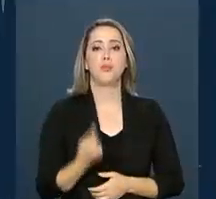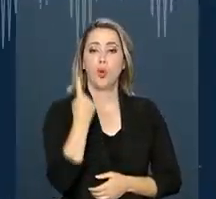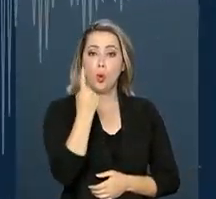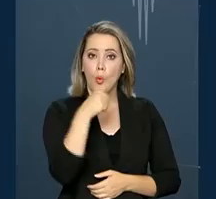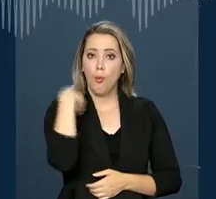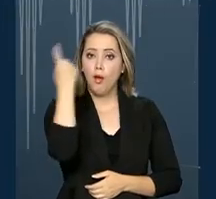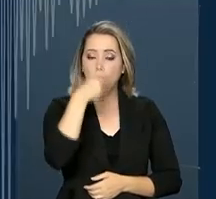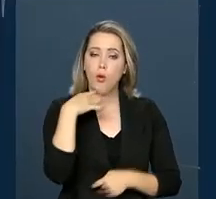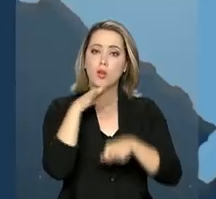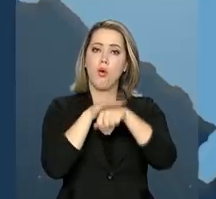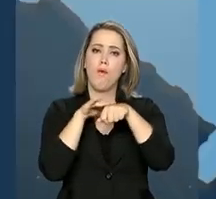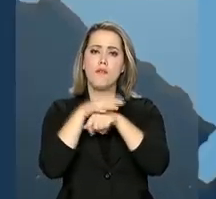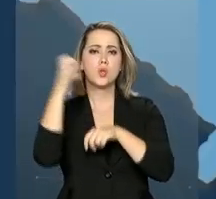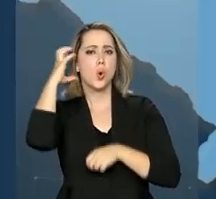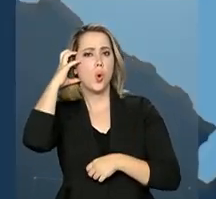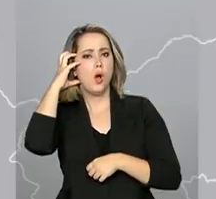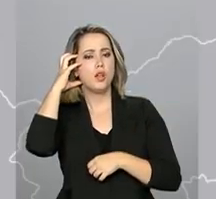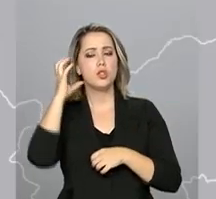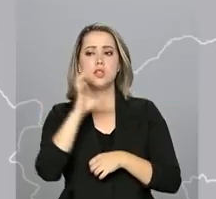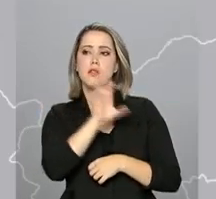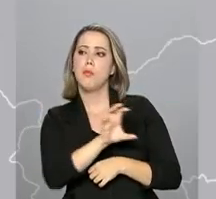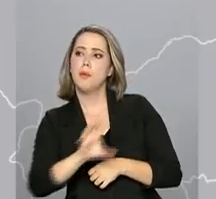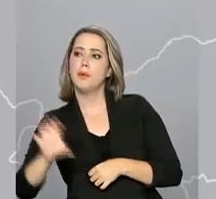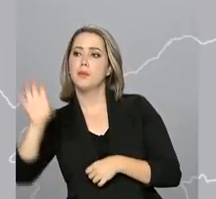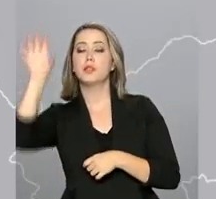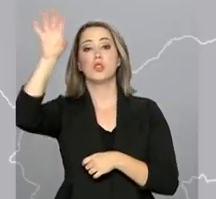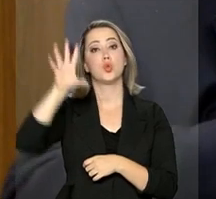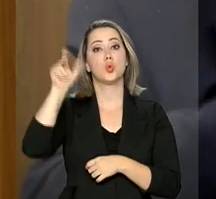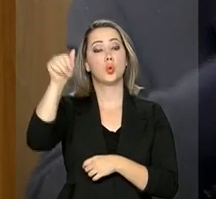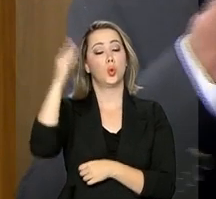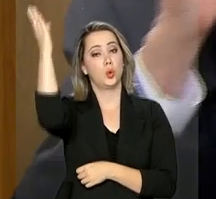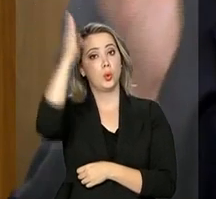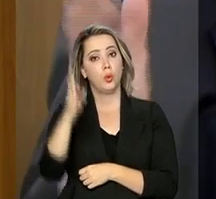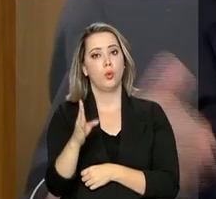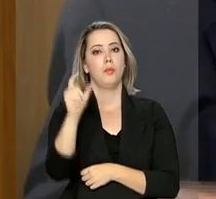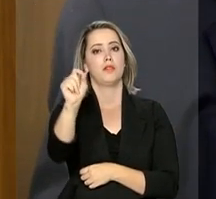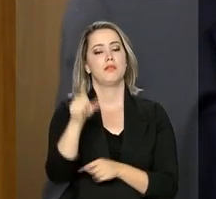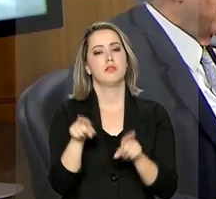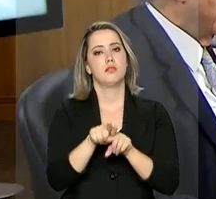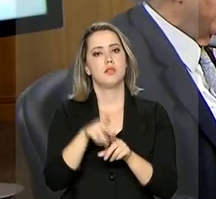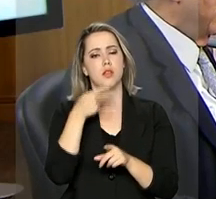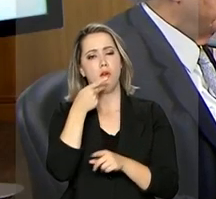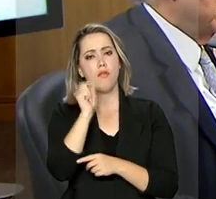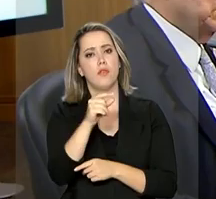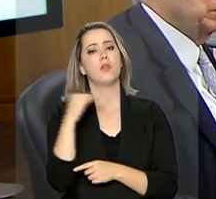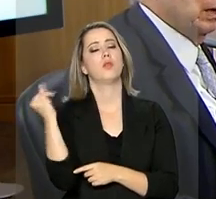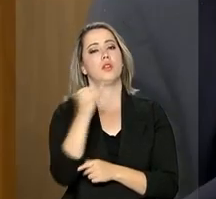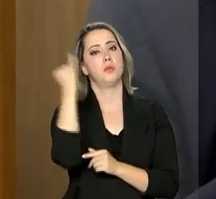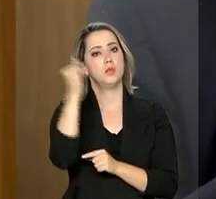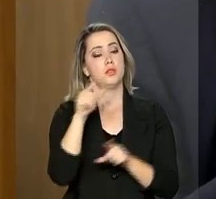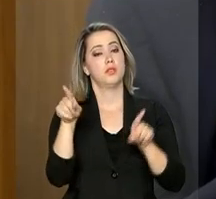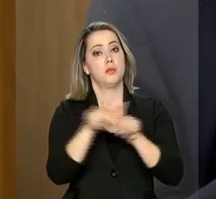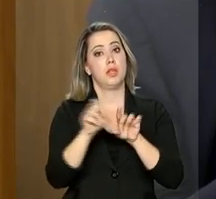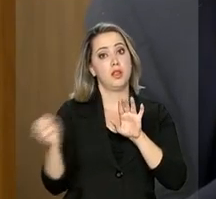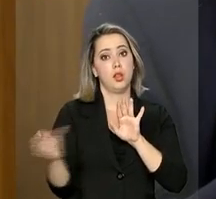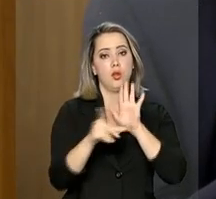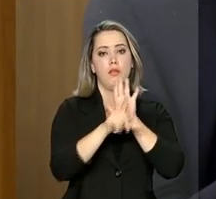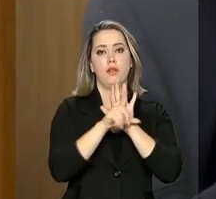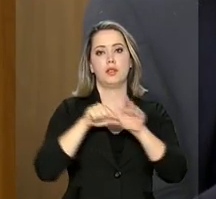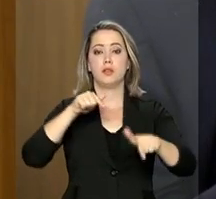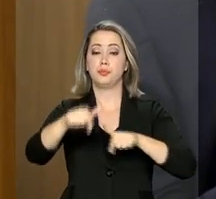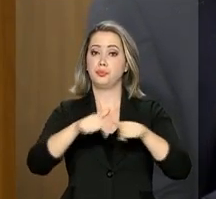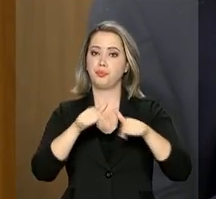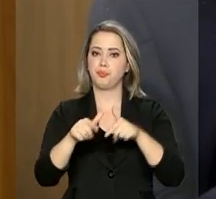conversou com radialistas de todo o país. Destacou também a importância da reforma trabalhista. Muitas vezes